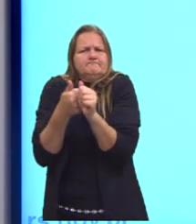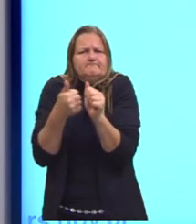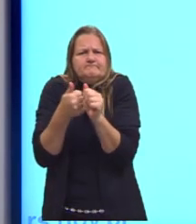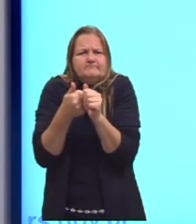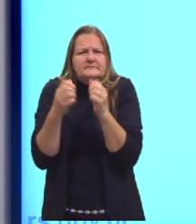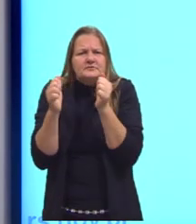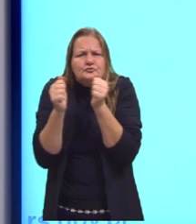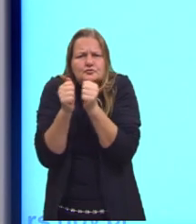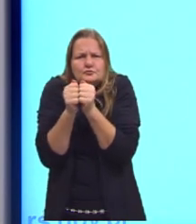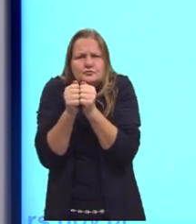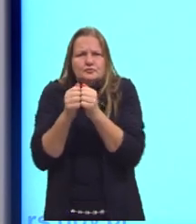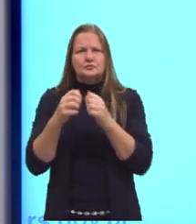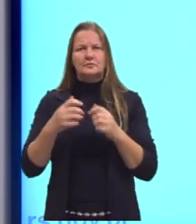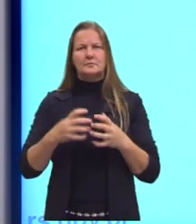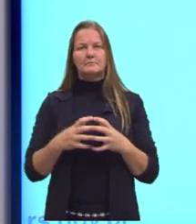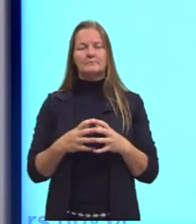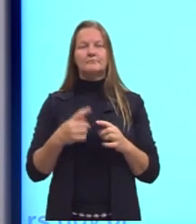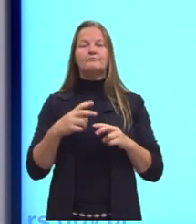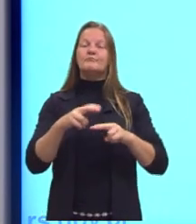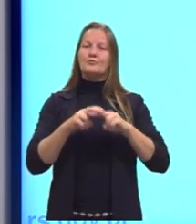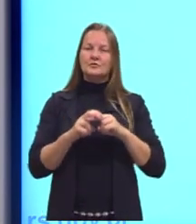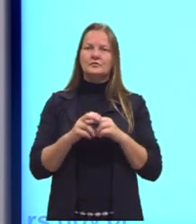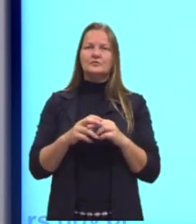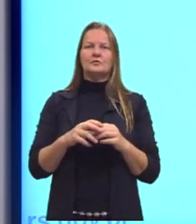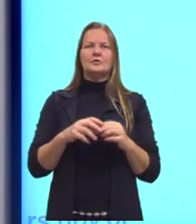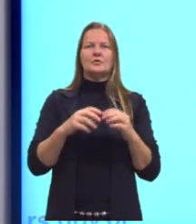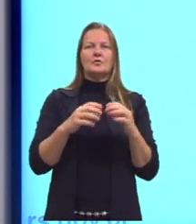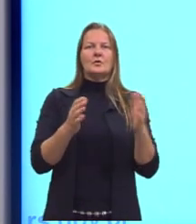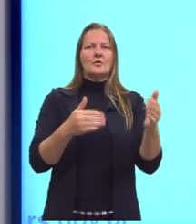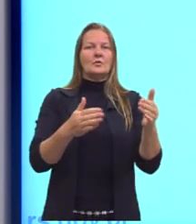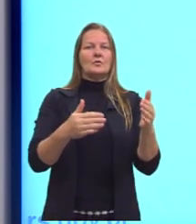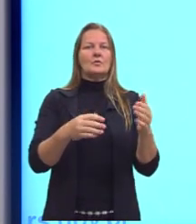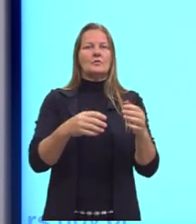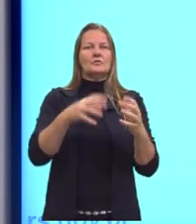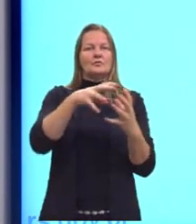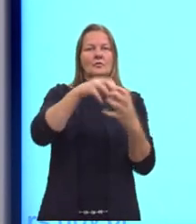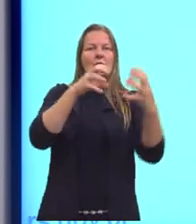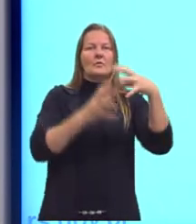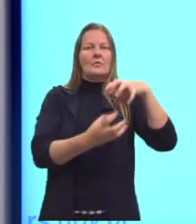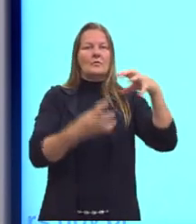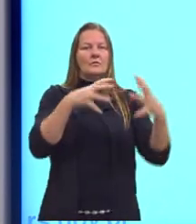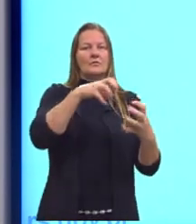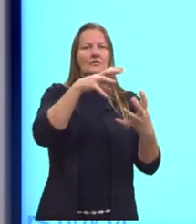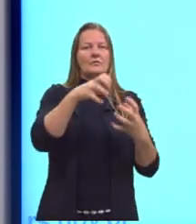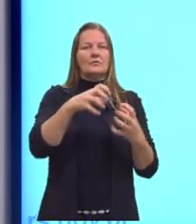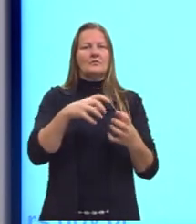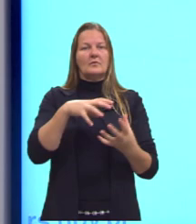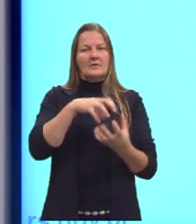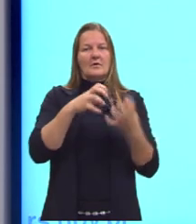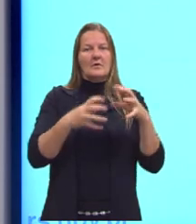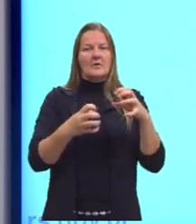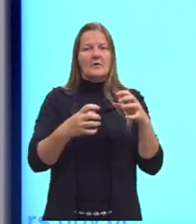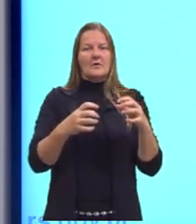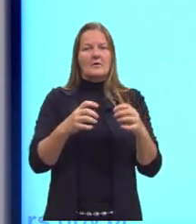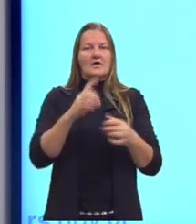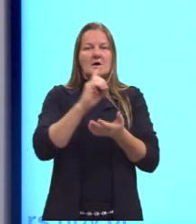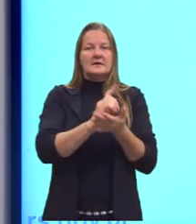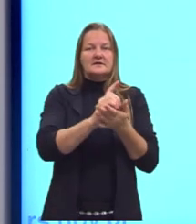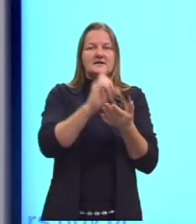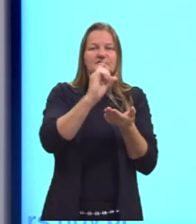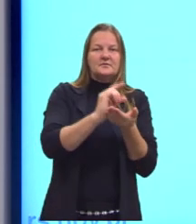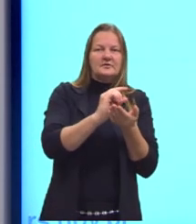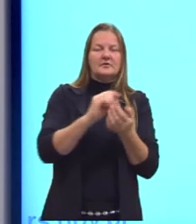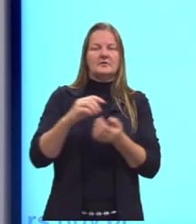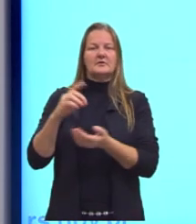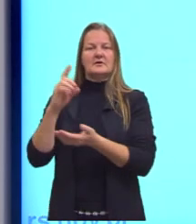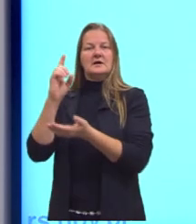juntinhas. Então, a poderia dizer que aqui seria um exemplo do algodão, que é menos denso, e aqui